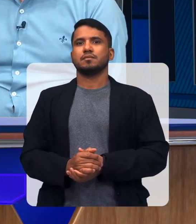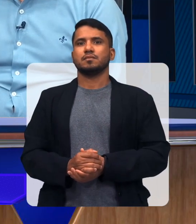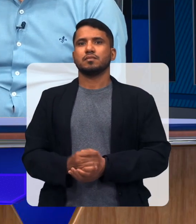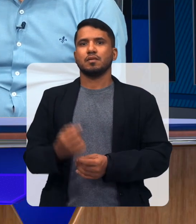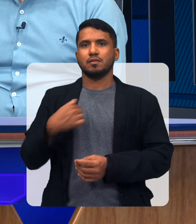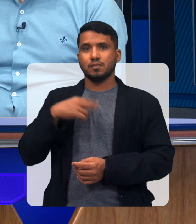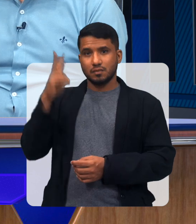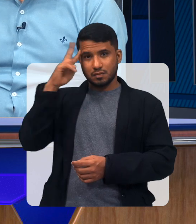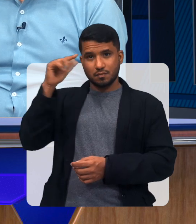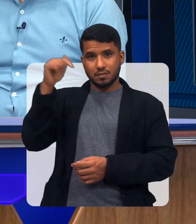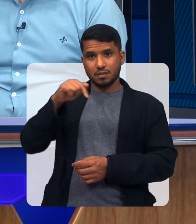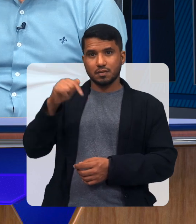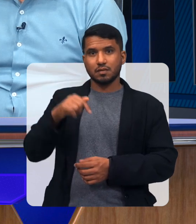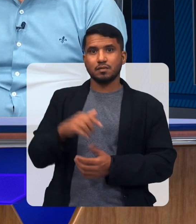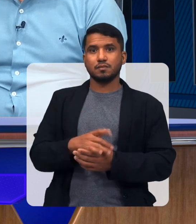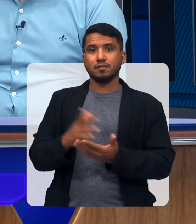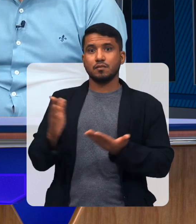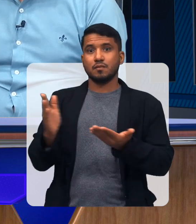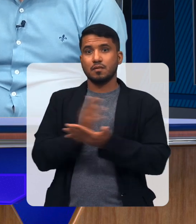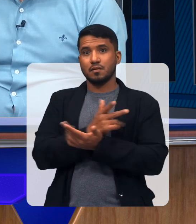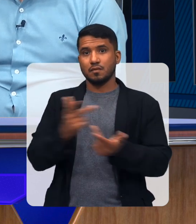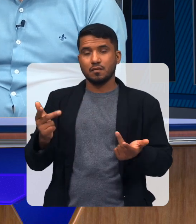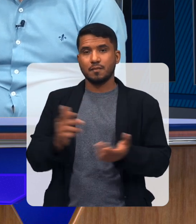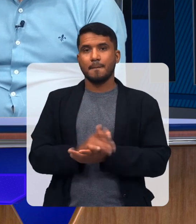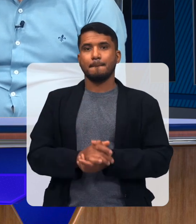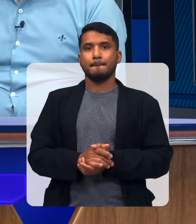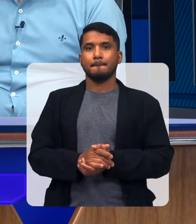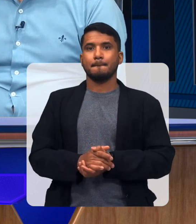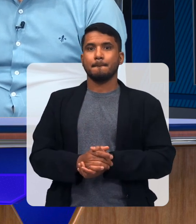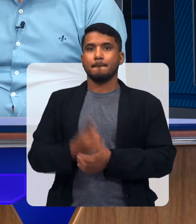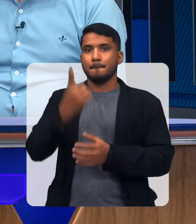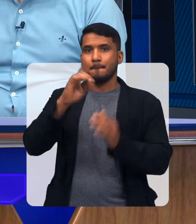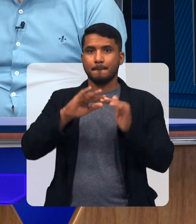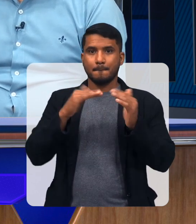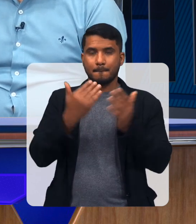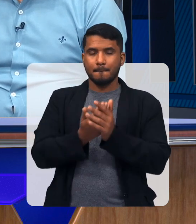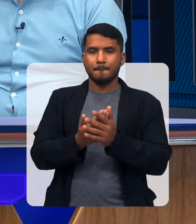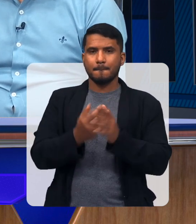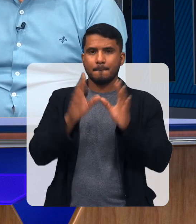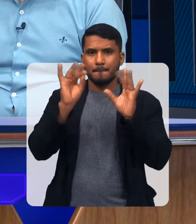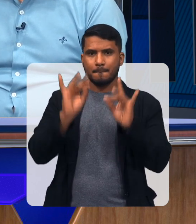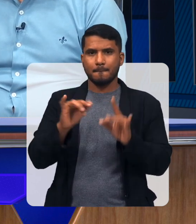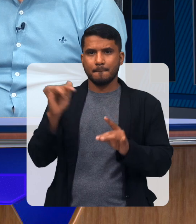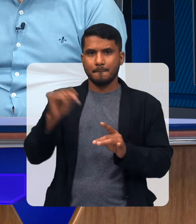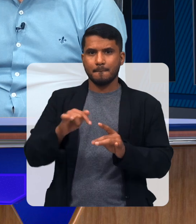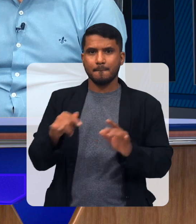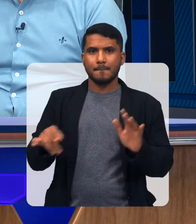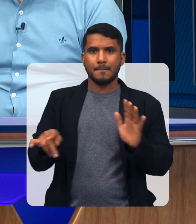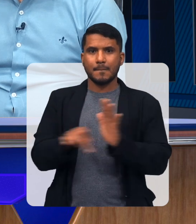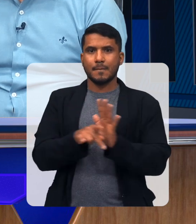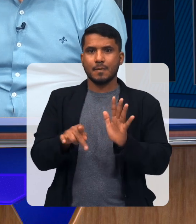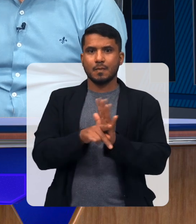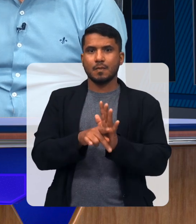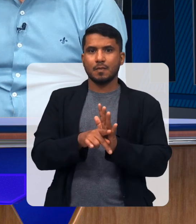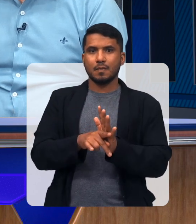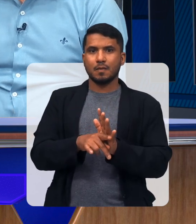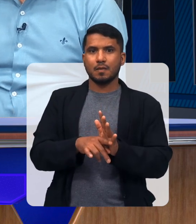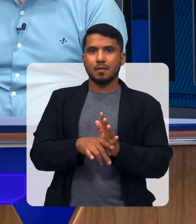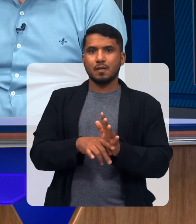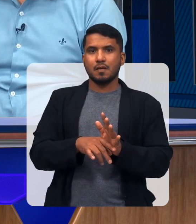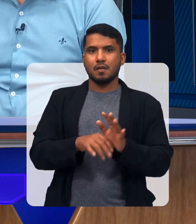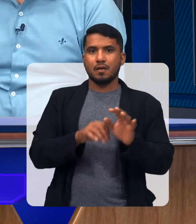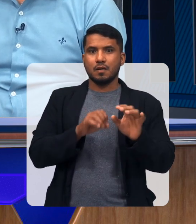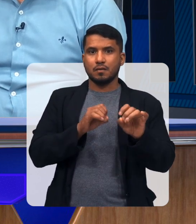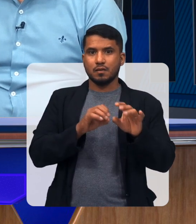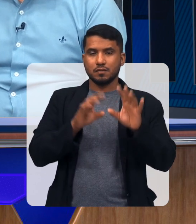Eu relembro aqui De algo De uma escola Especial aqui Que ela pertence A gerência De